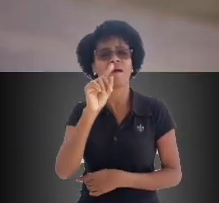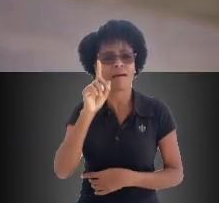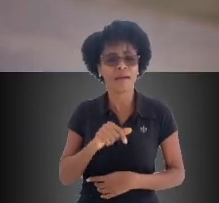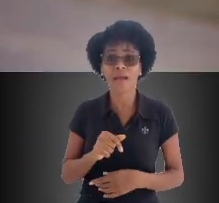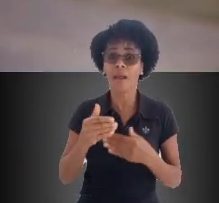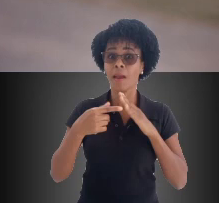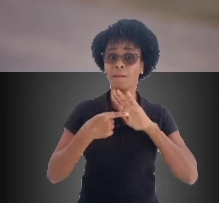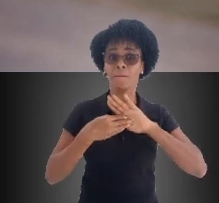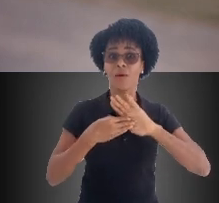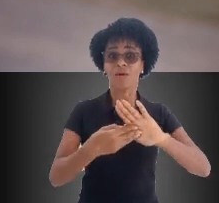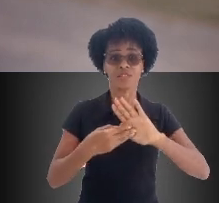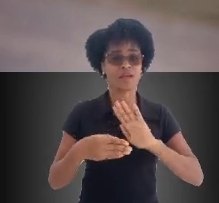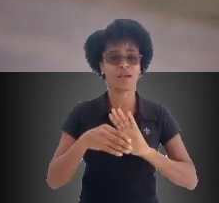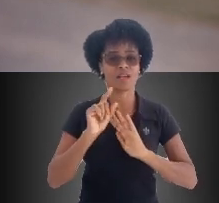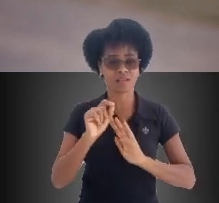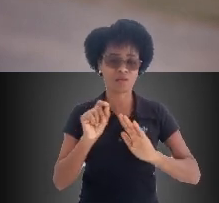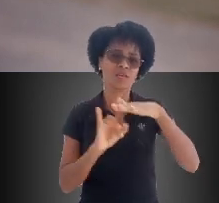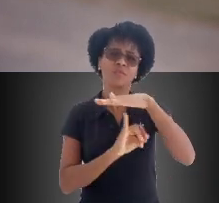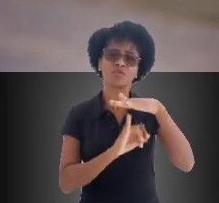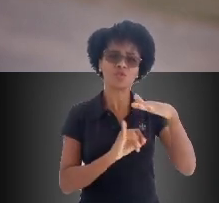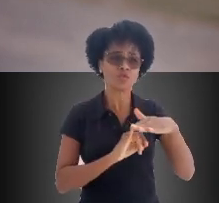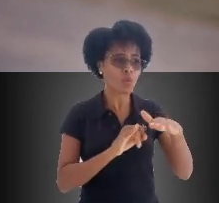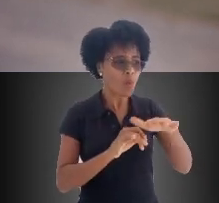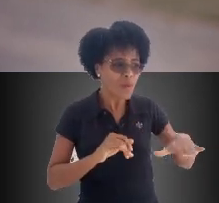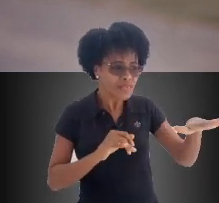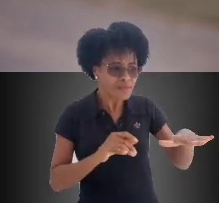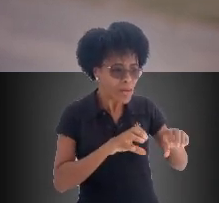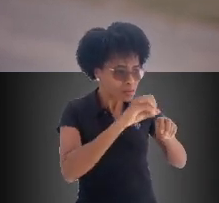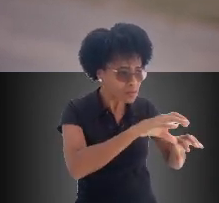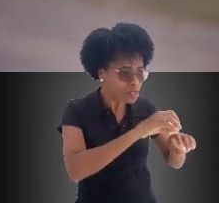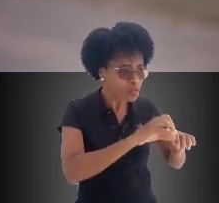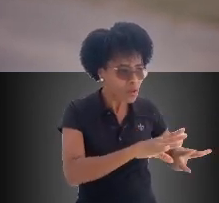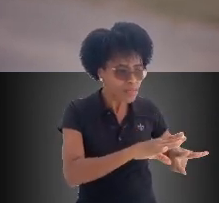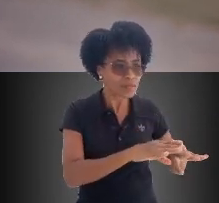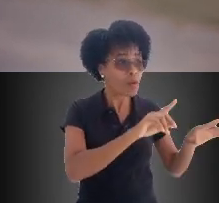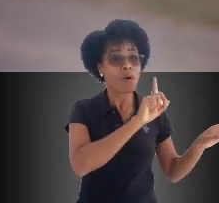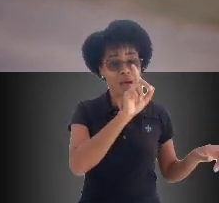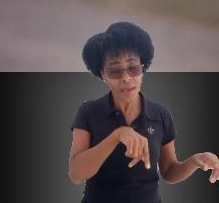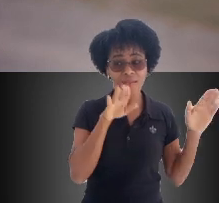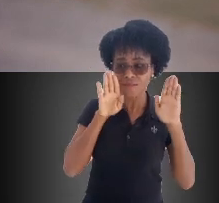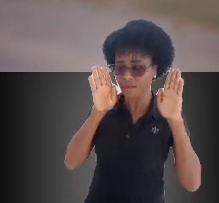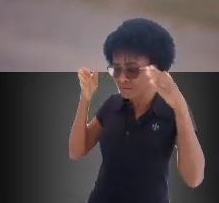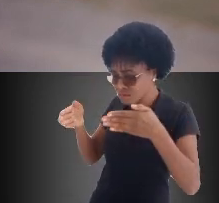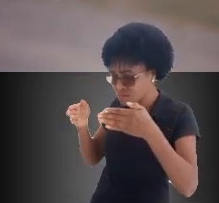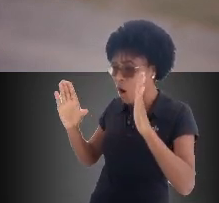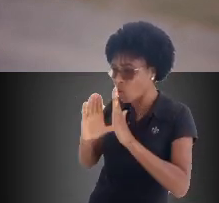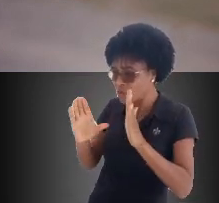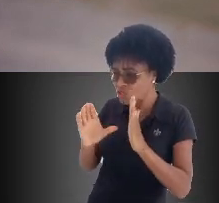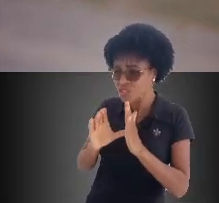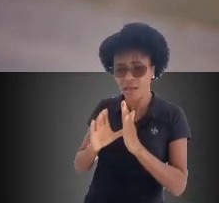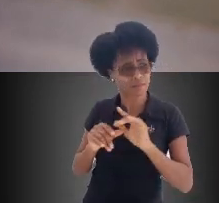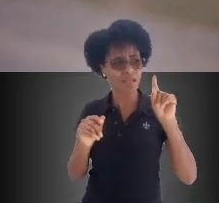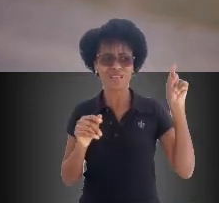possibilidade de mostrar que o Instituto, que um espaço de educação, ele se volta para a